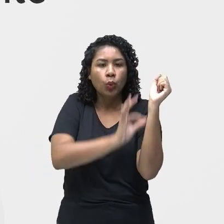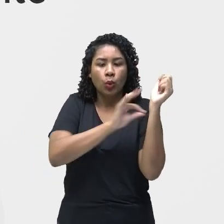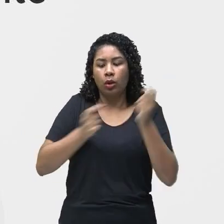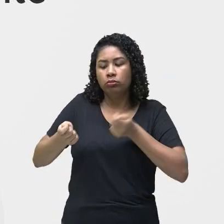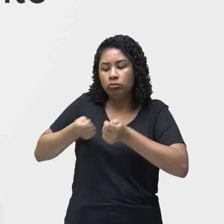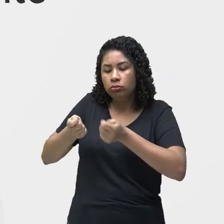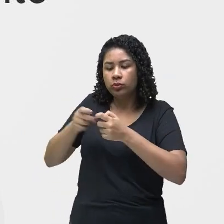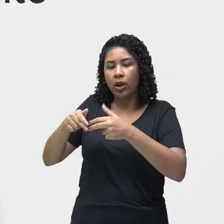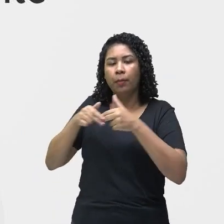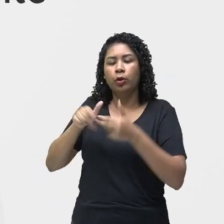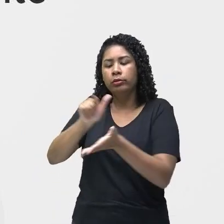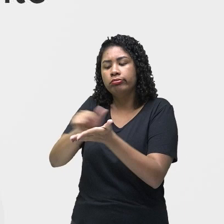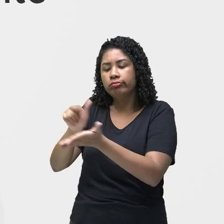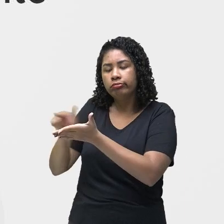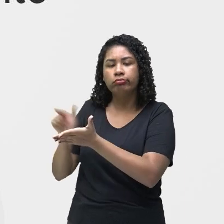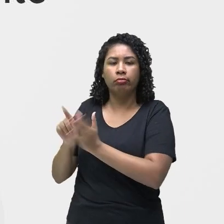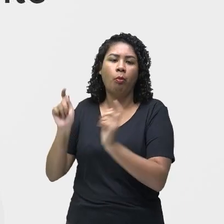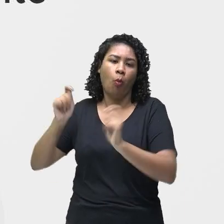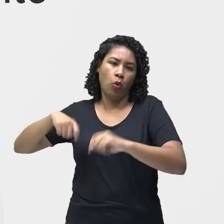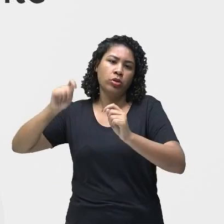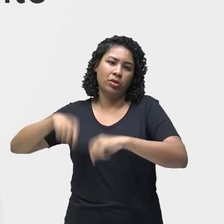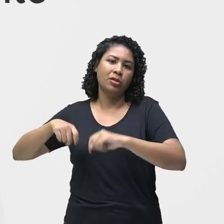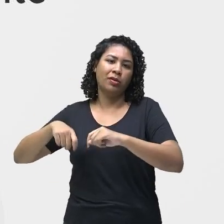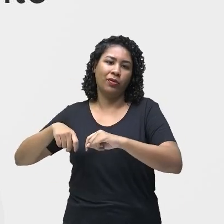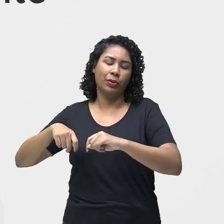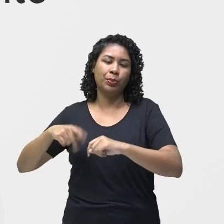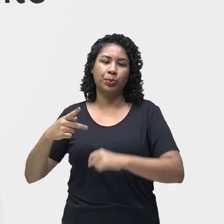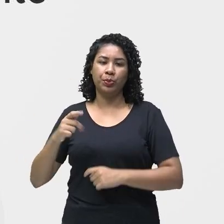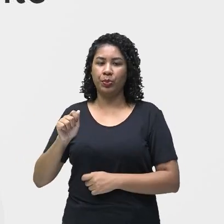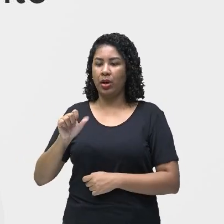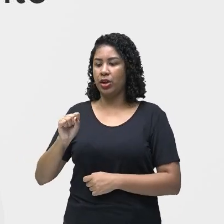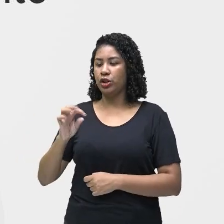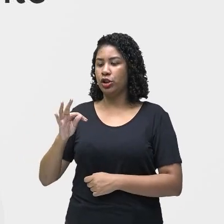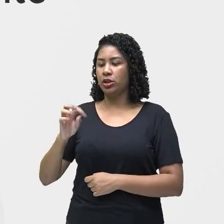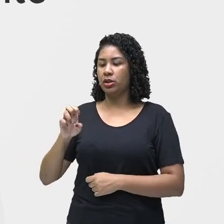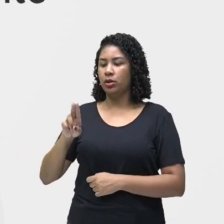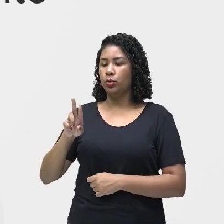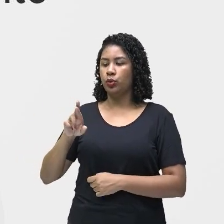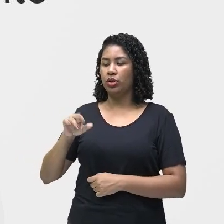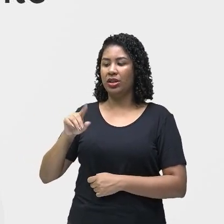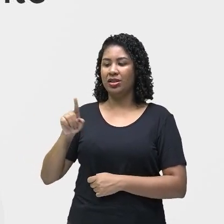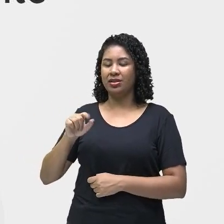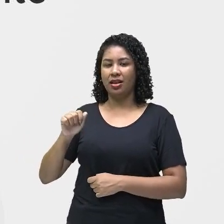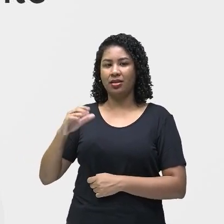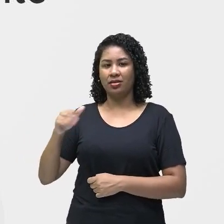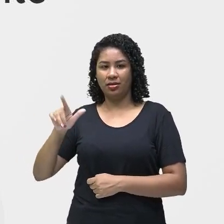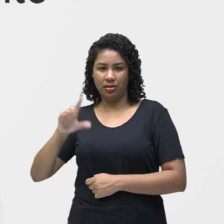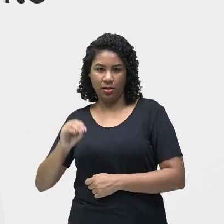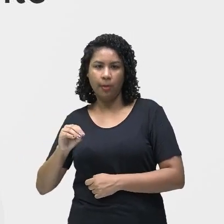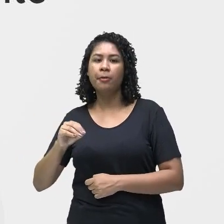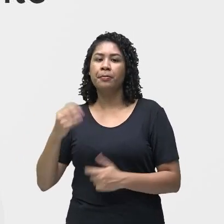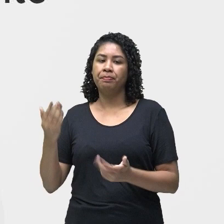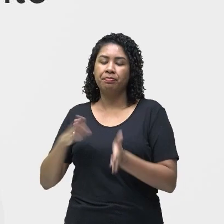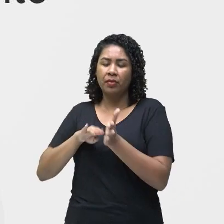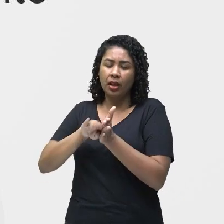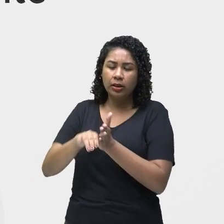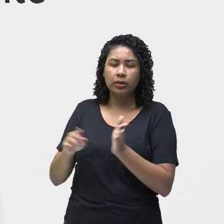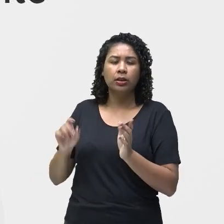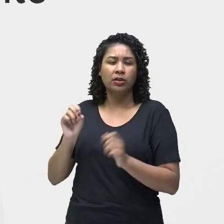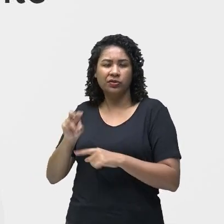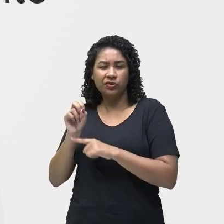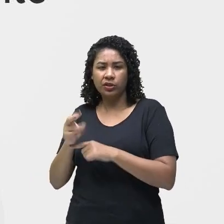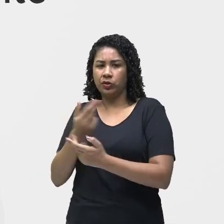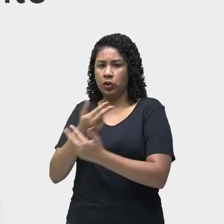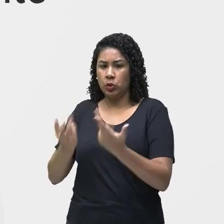os produtos que passam por esse processo de pasteurização, eles tendem a reduzir o número de micro-organismos desses alimentos.